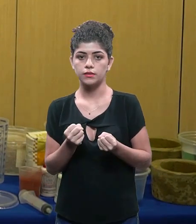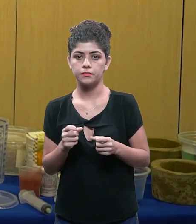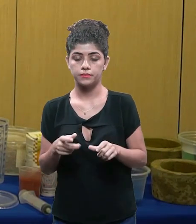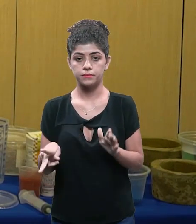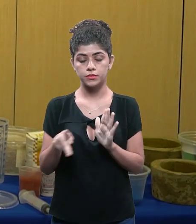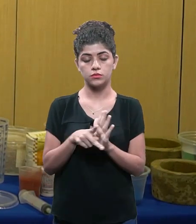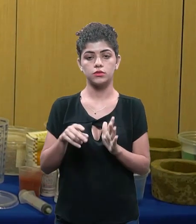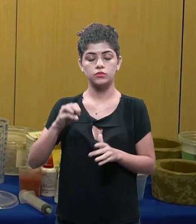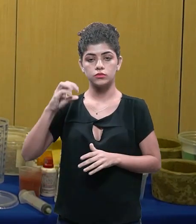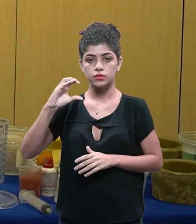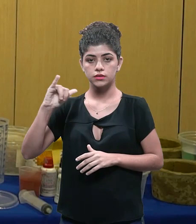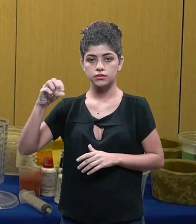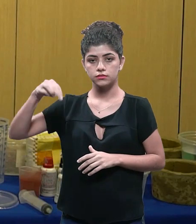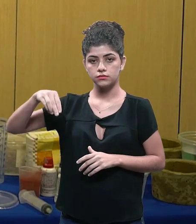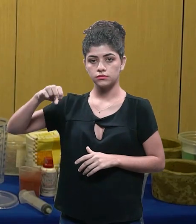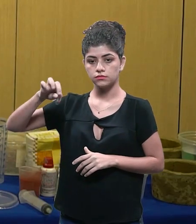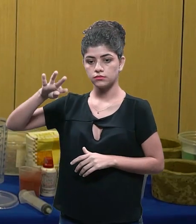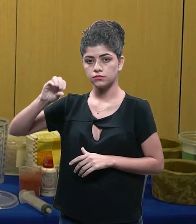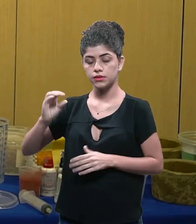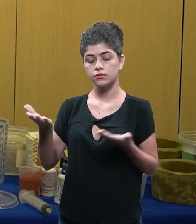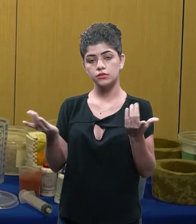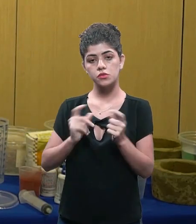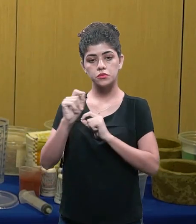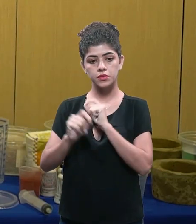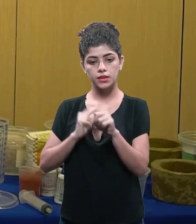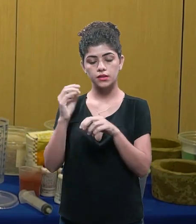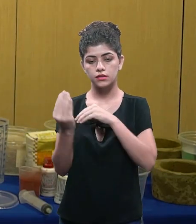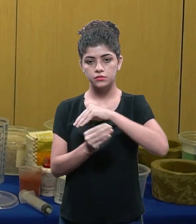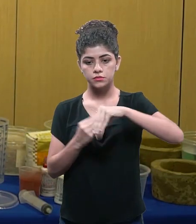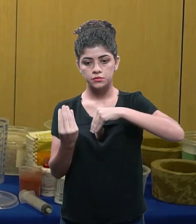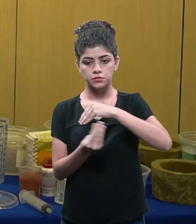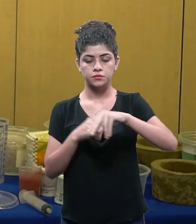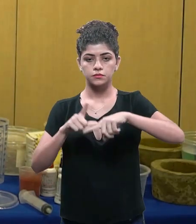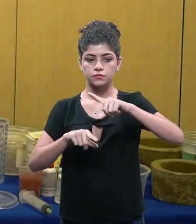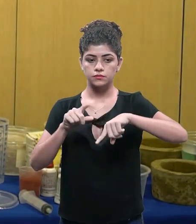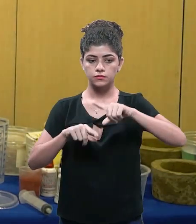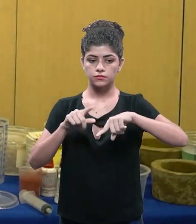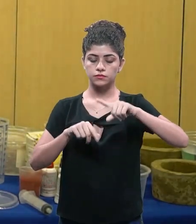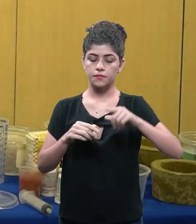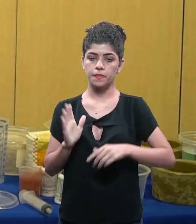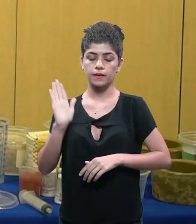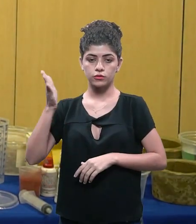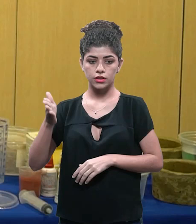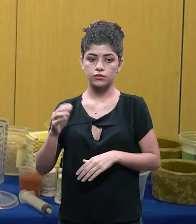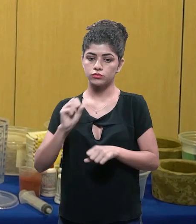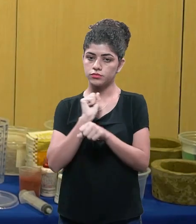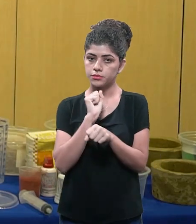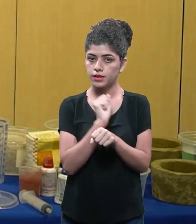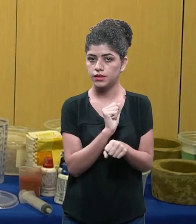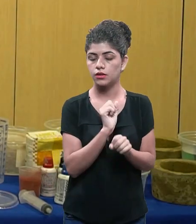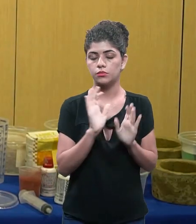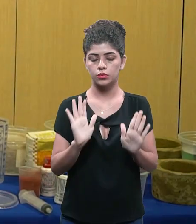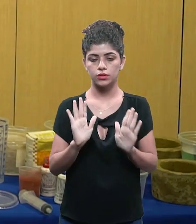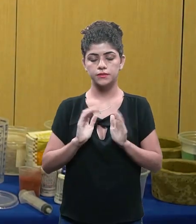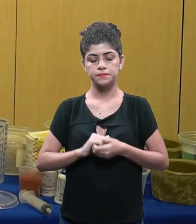consuma do cimento ok agora a gente vai fazer as misturas dos materiais já fiz aquilo ali